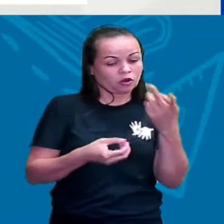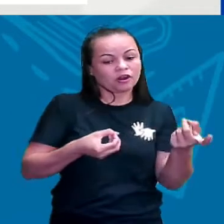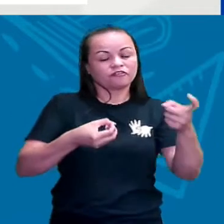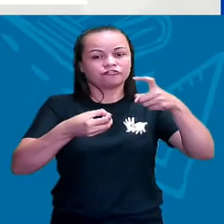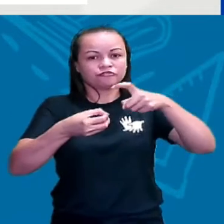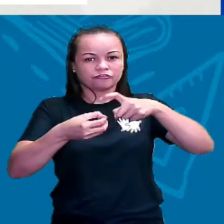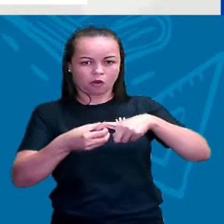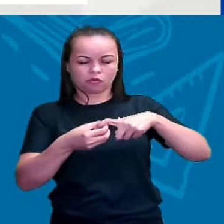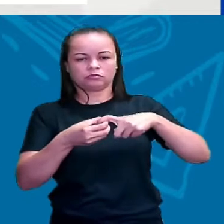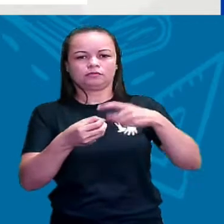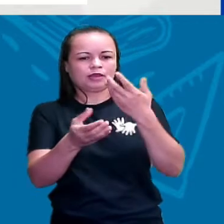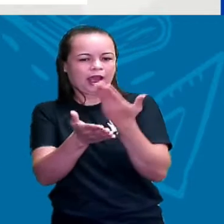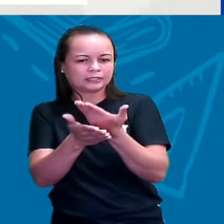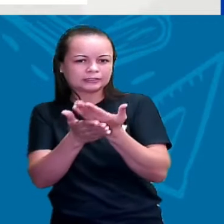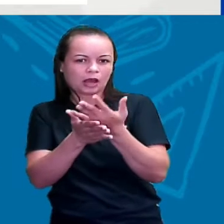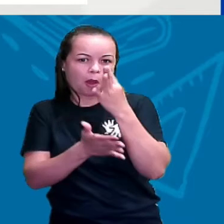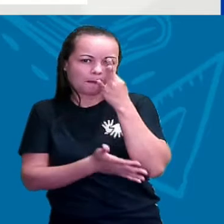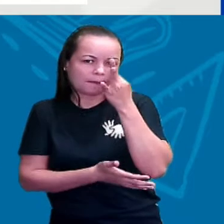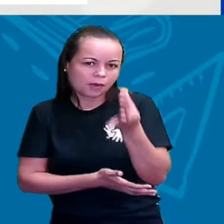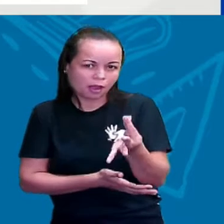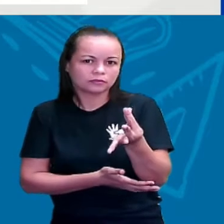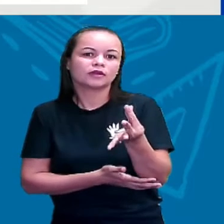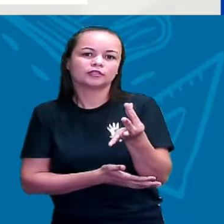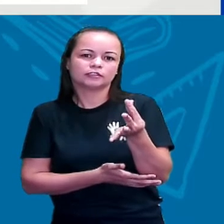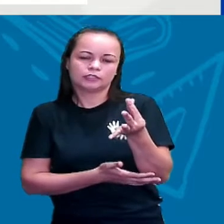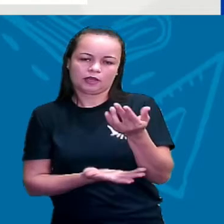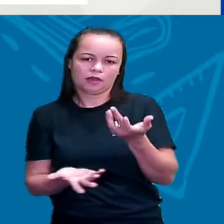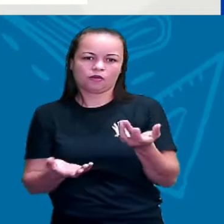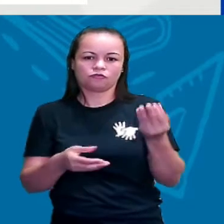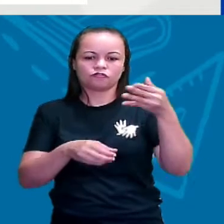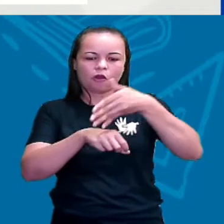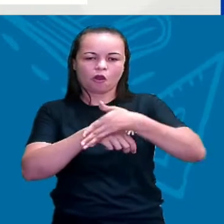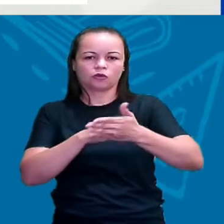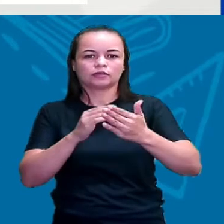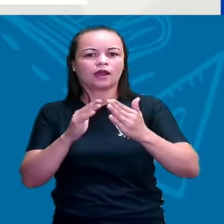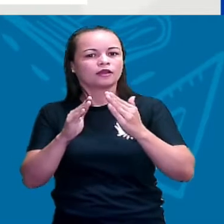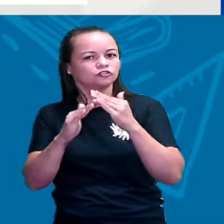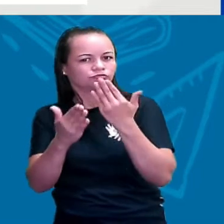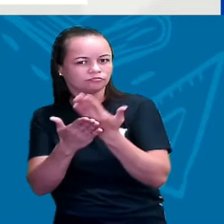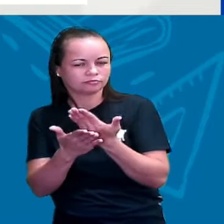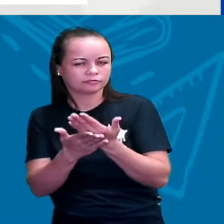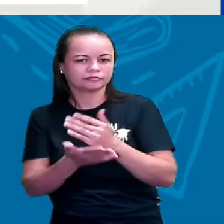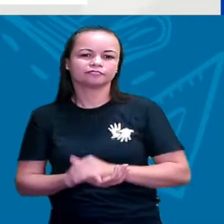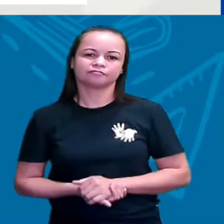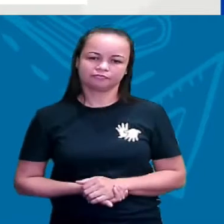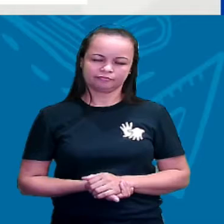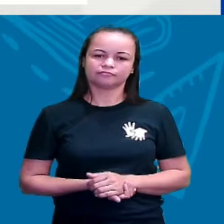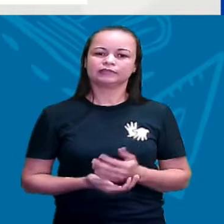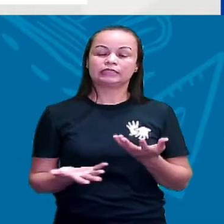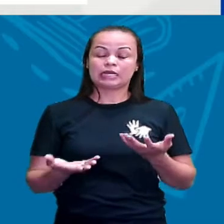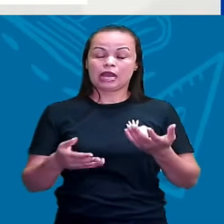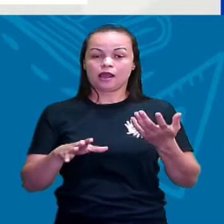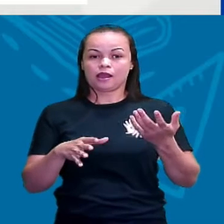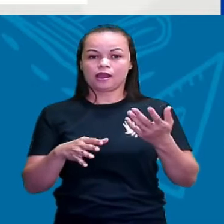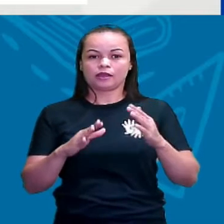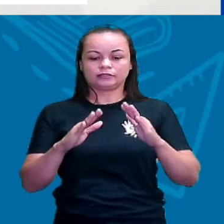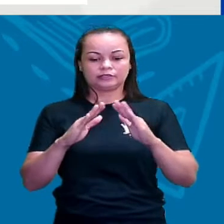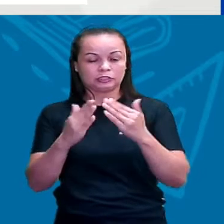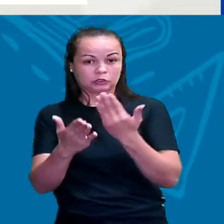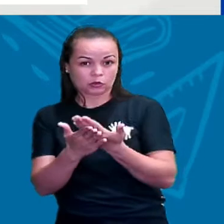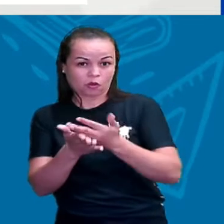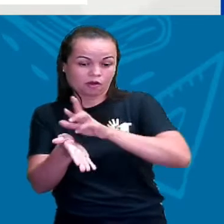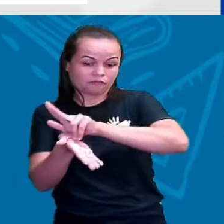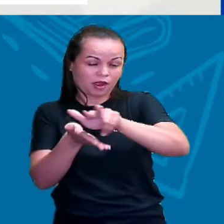presenciais. E aqui tem a continuação da notícia, ó. As escolas municipais de Vitória de Santo